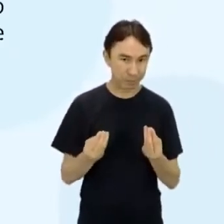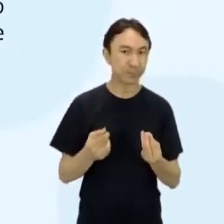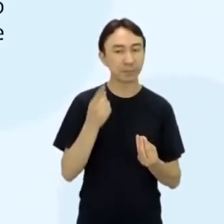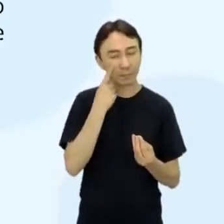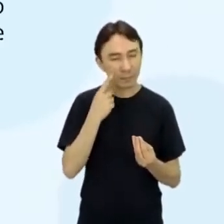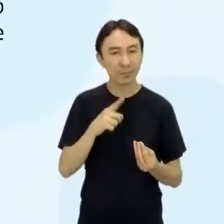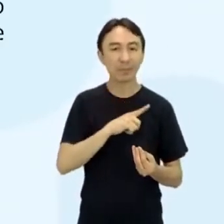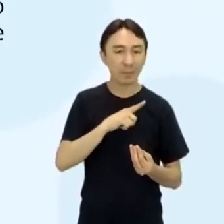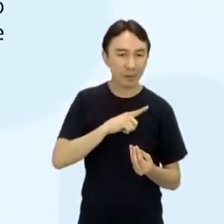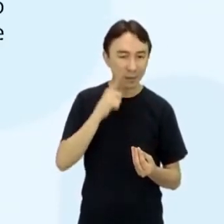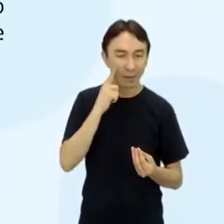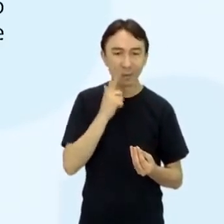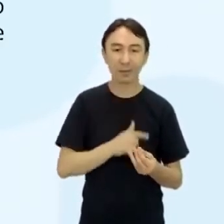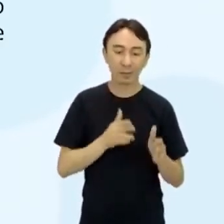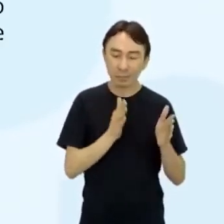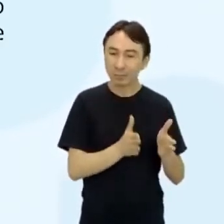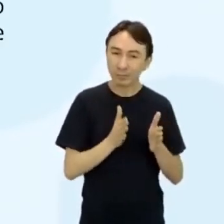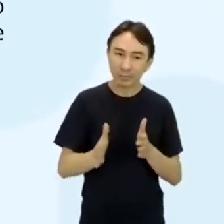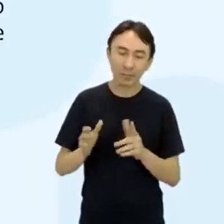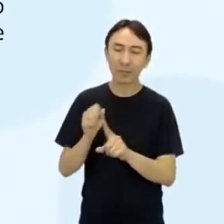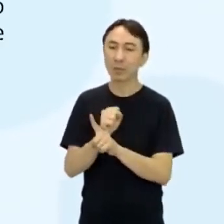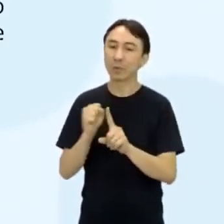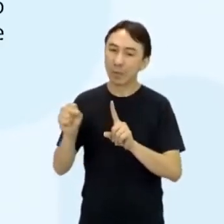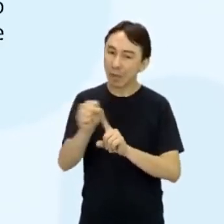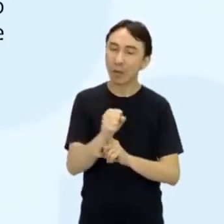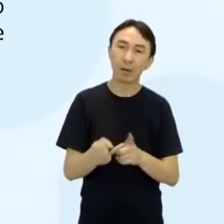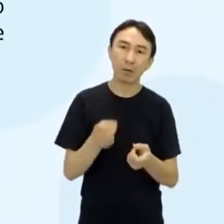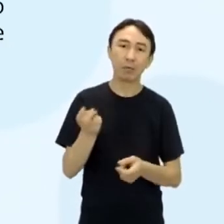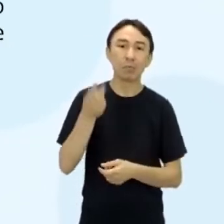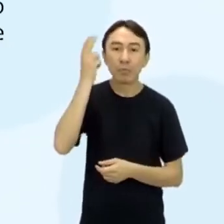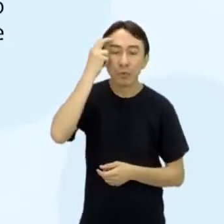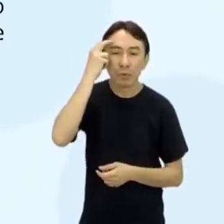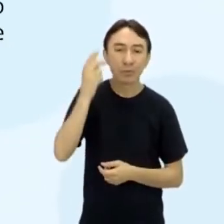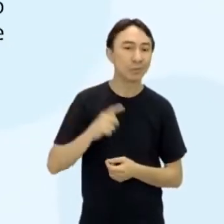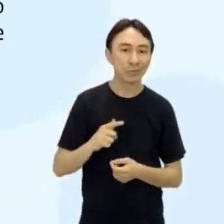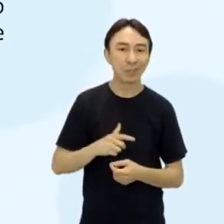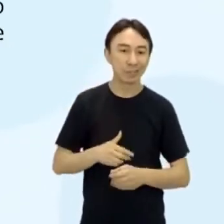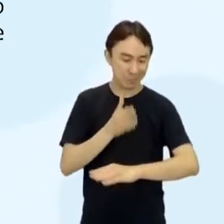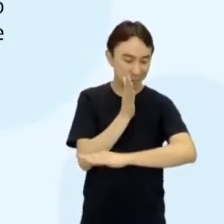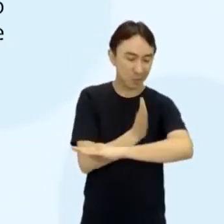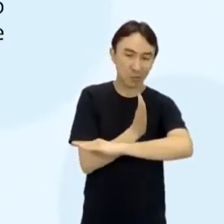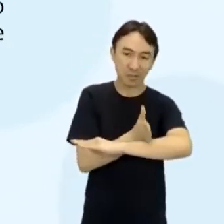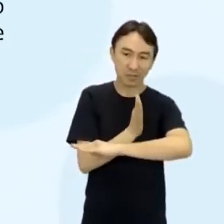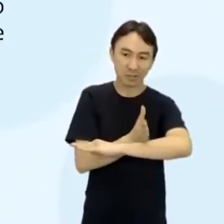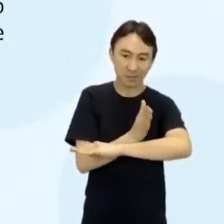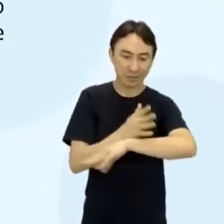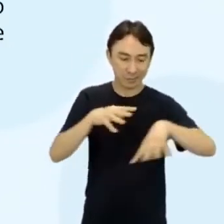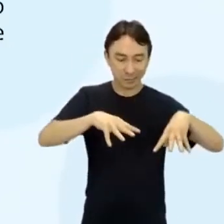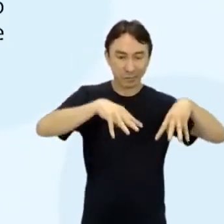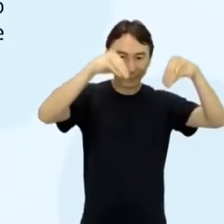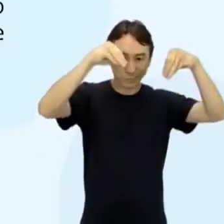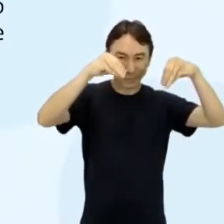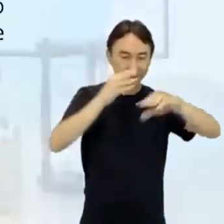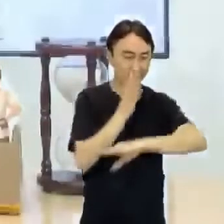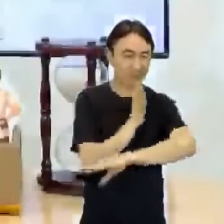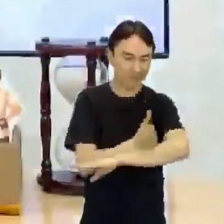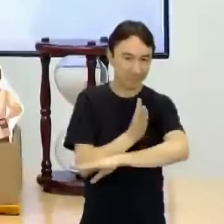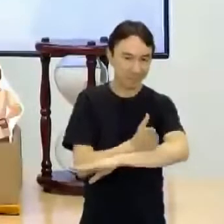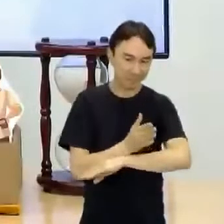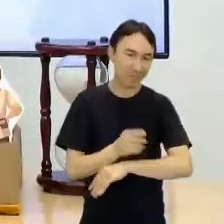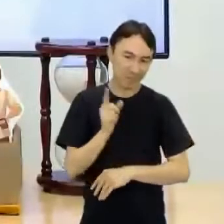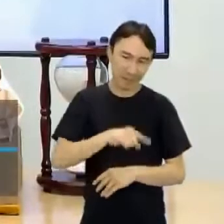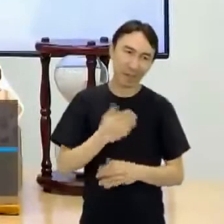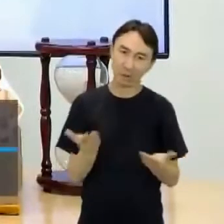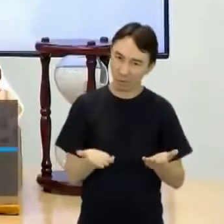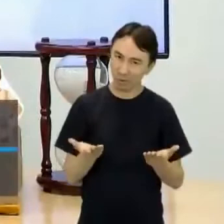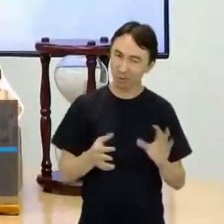sociais e culturais no contexto da Idade Média. Então, olha só, nós estamos nesse contexto do feudalismo, né?